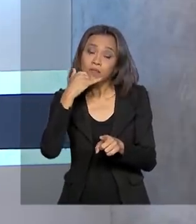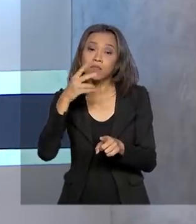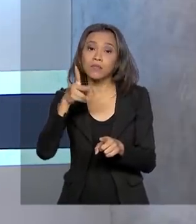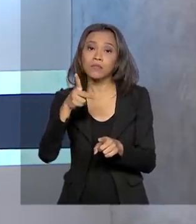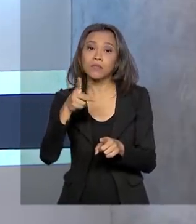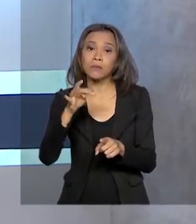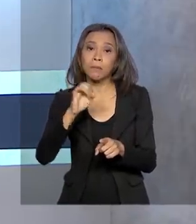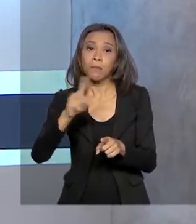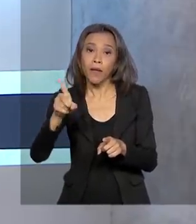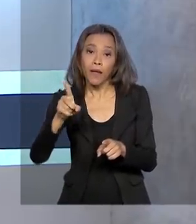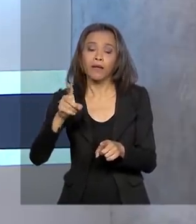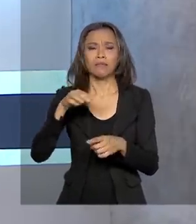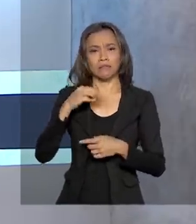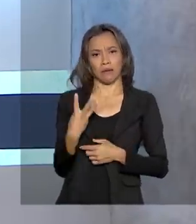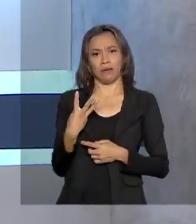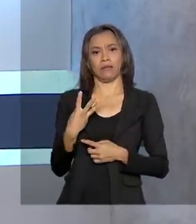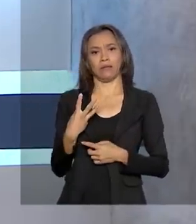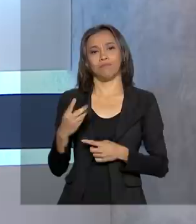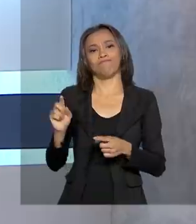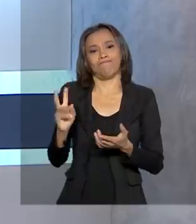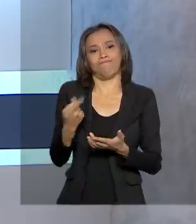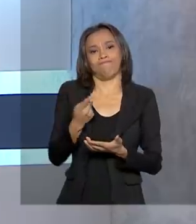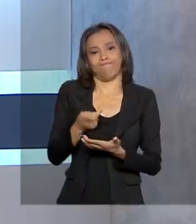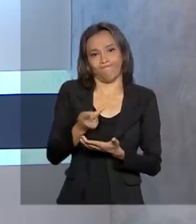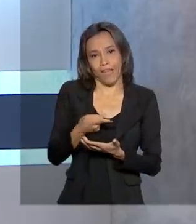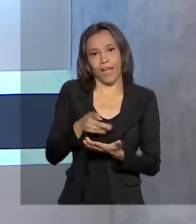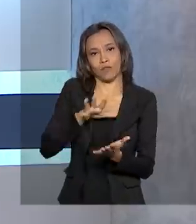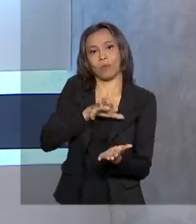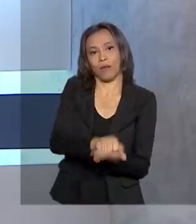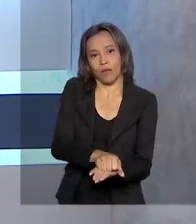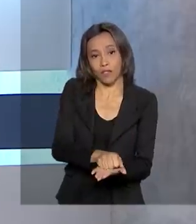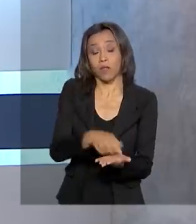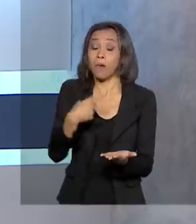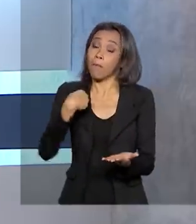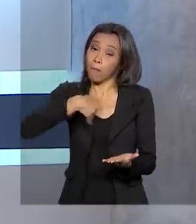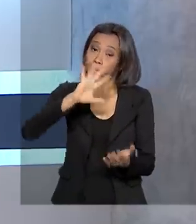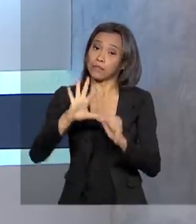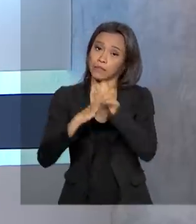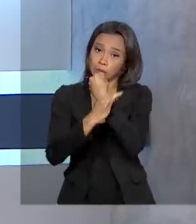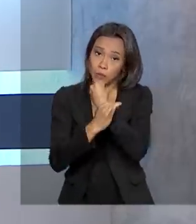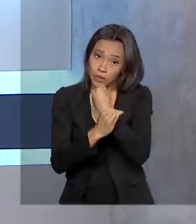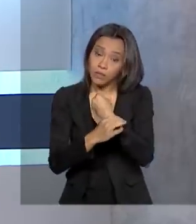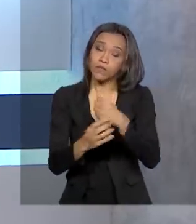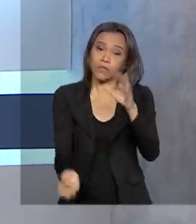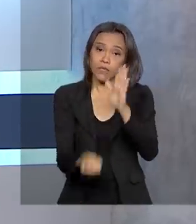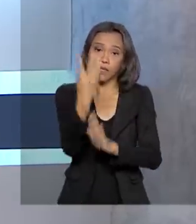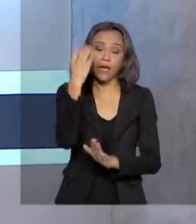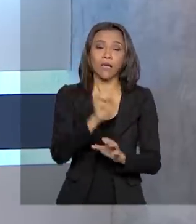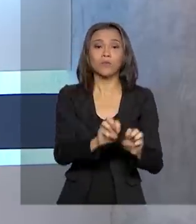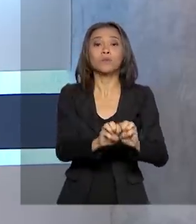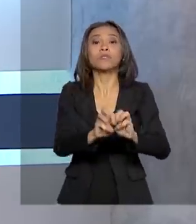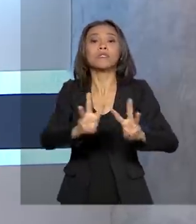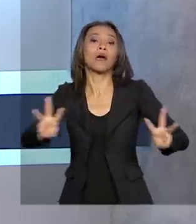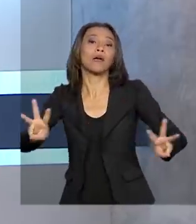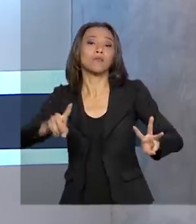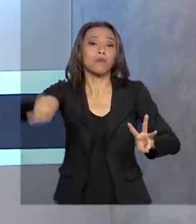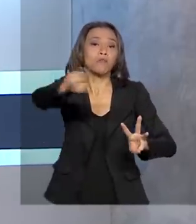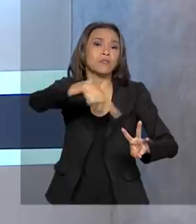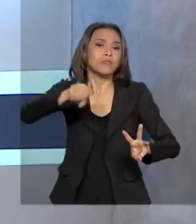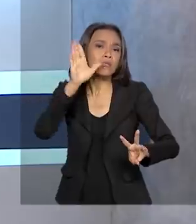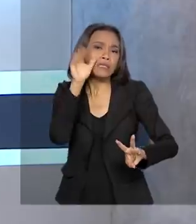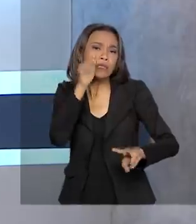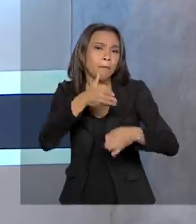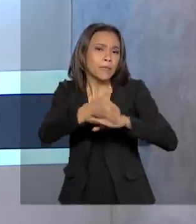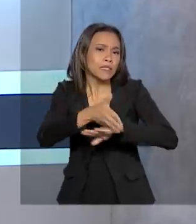cadastro. Para evitar fraudes e dar mais segurança aos consumidores, foi criado um site para o consumidor pesquisar se existem